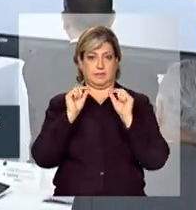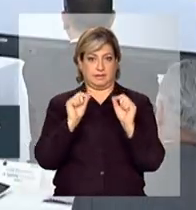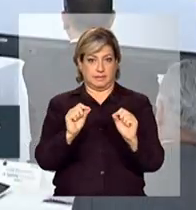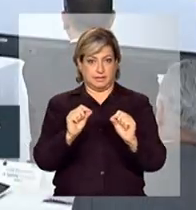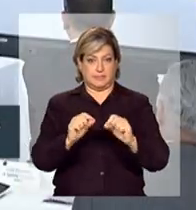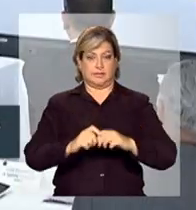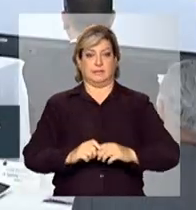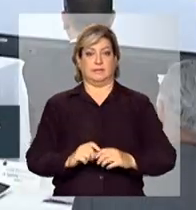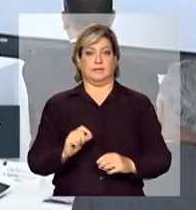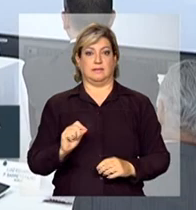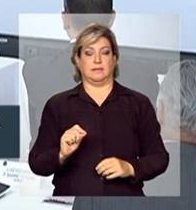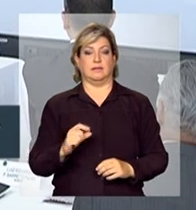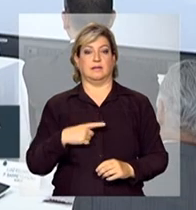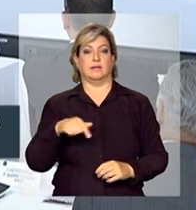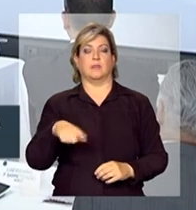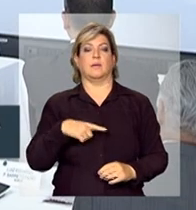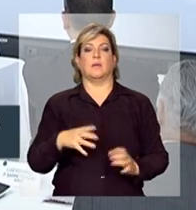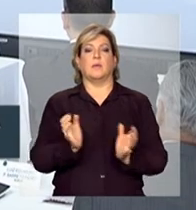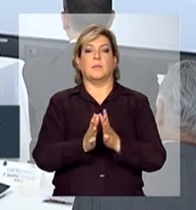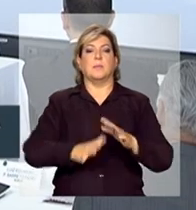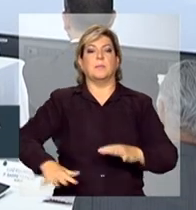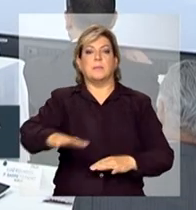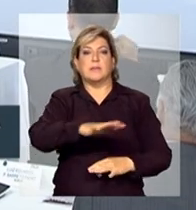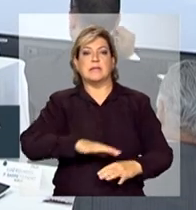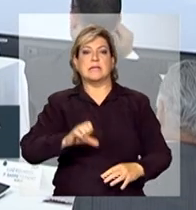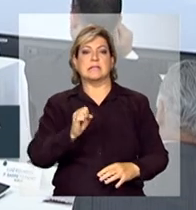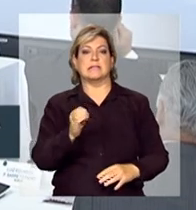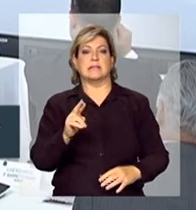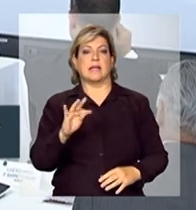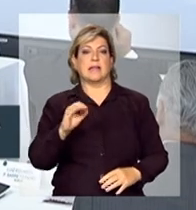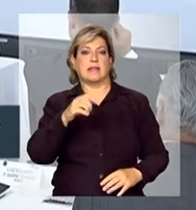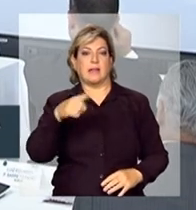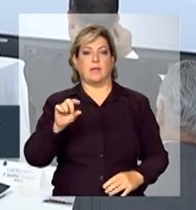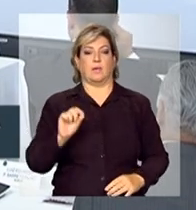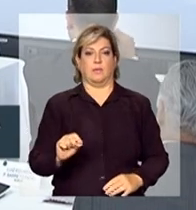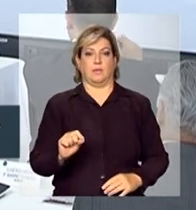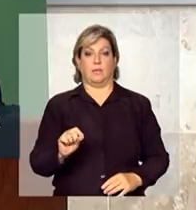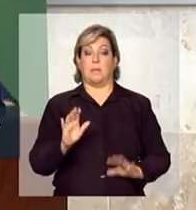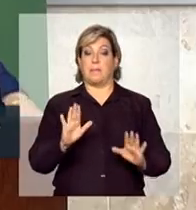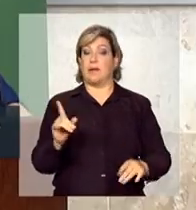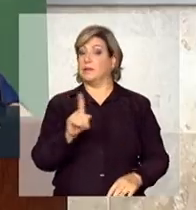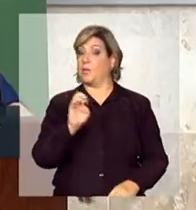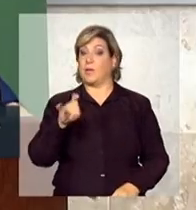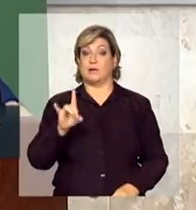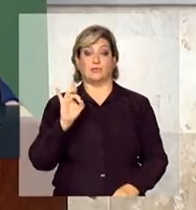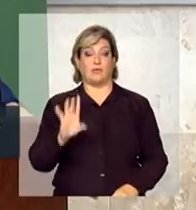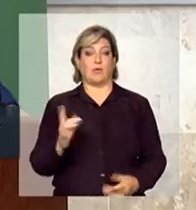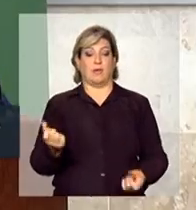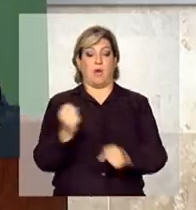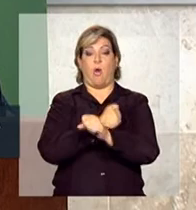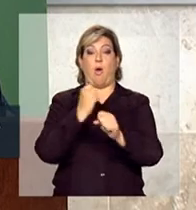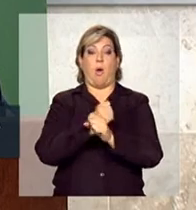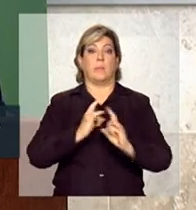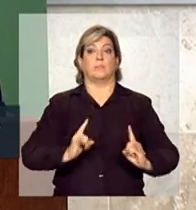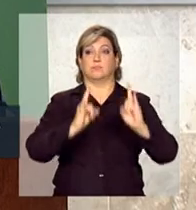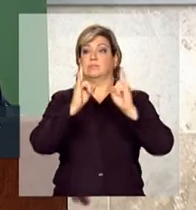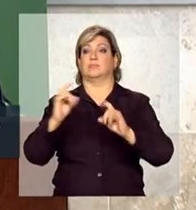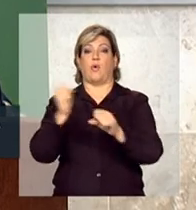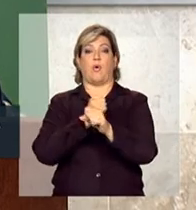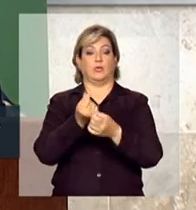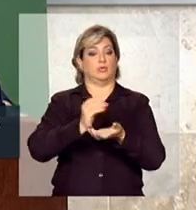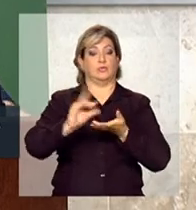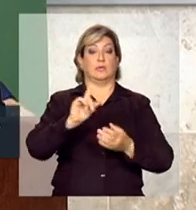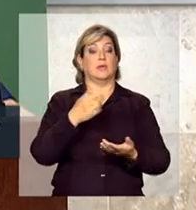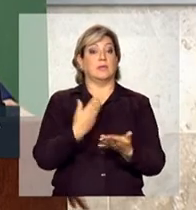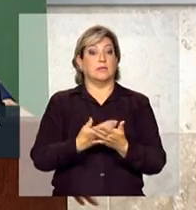engenheiros lá no meio do sertão. Mas não é só prédio, em educação é nós